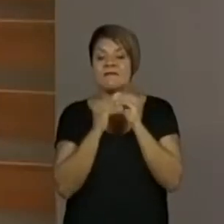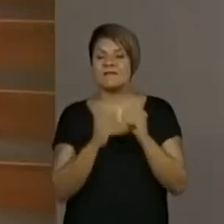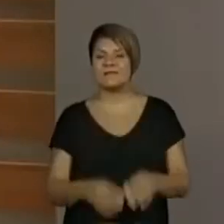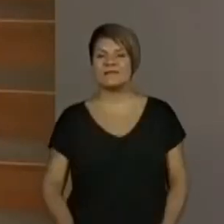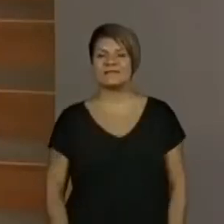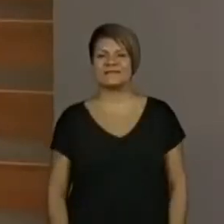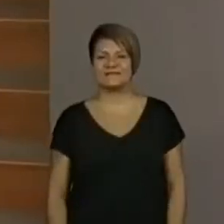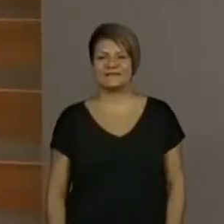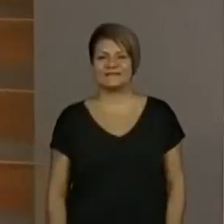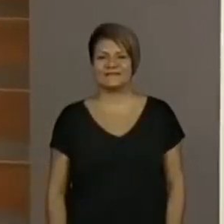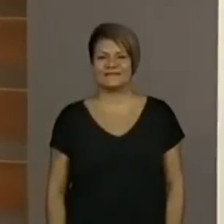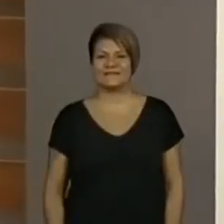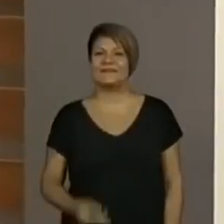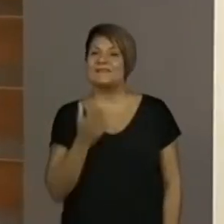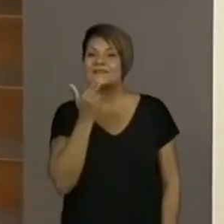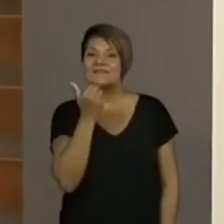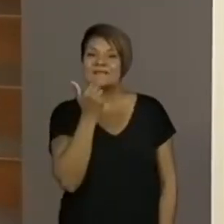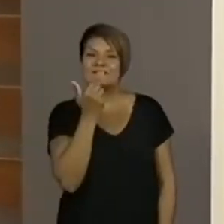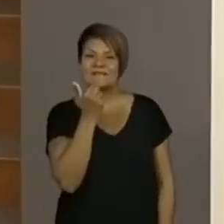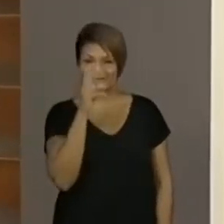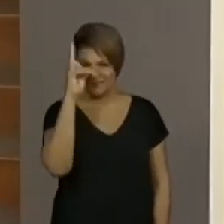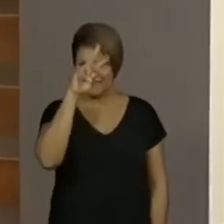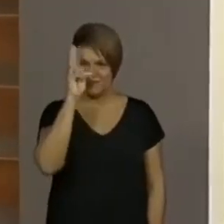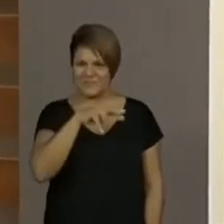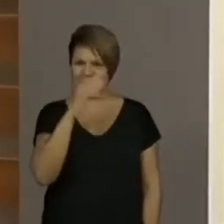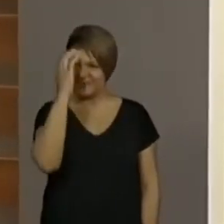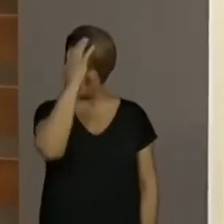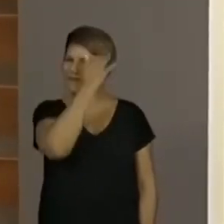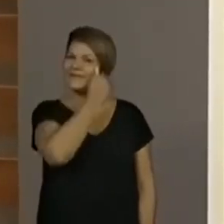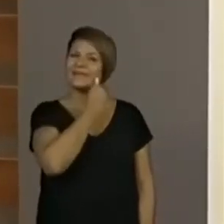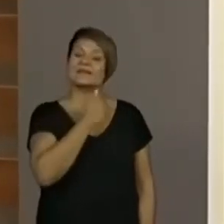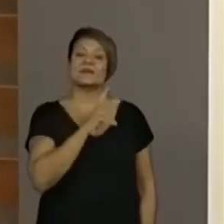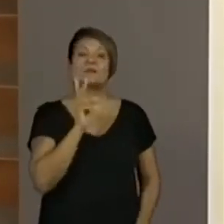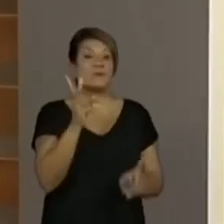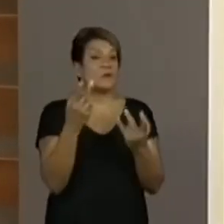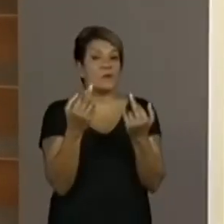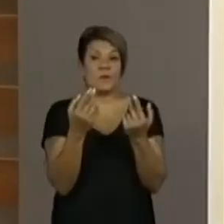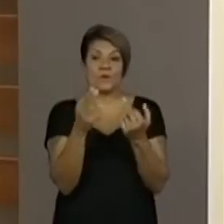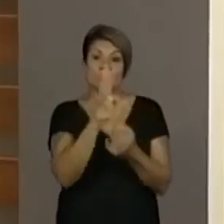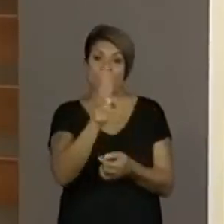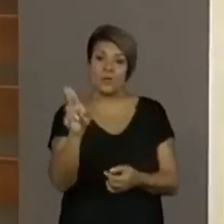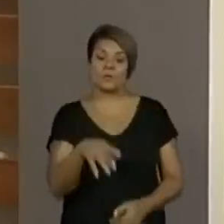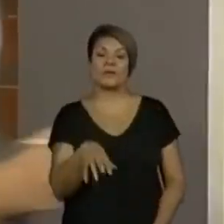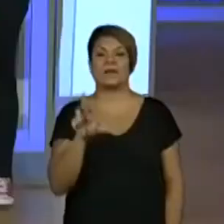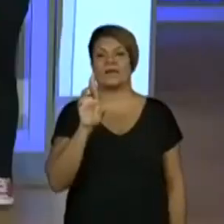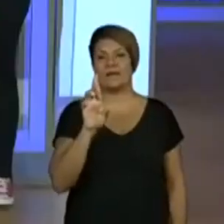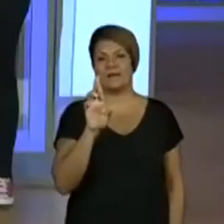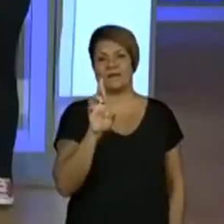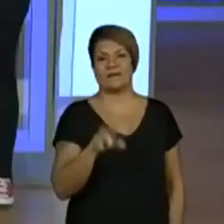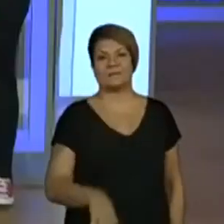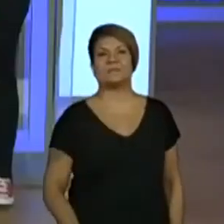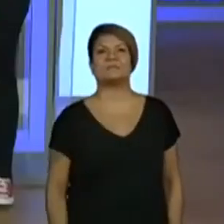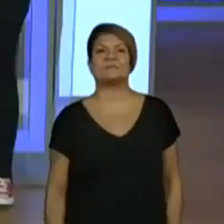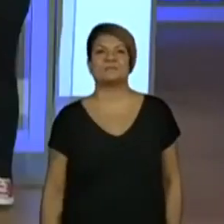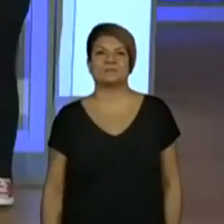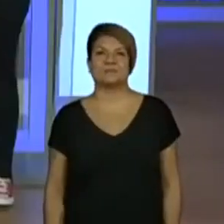lembraram? É a mesma letra. Eu acho que isso ajuda a gente a colocar a próxima letra, que é a letra R,